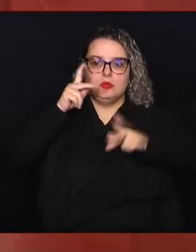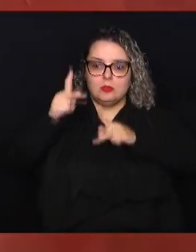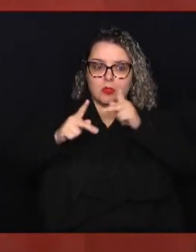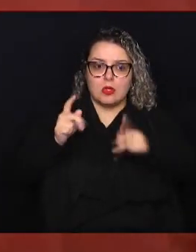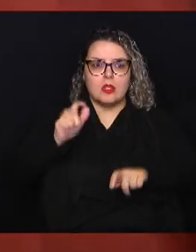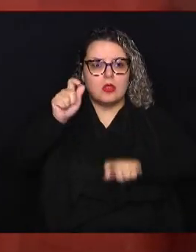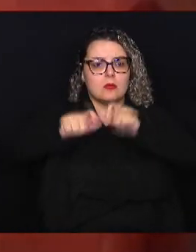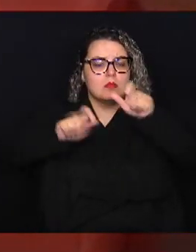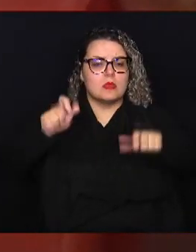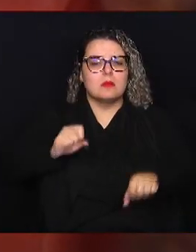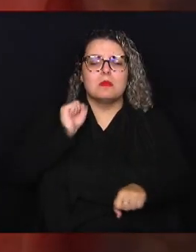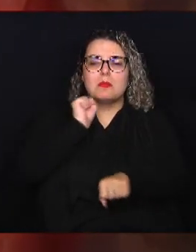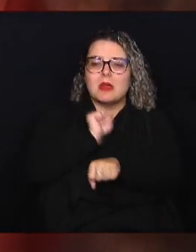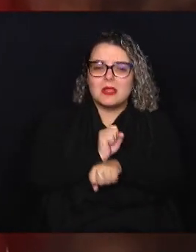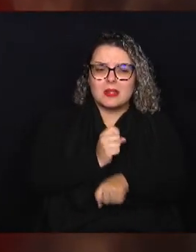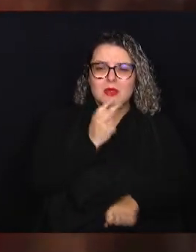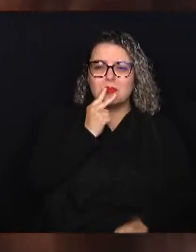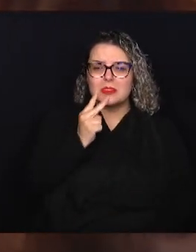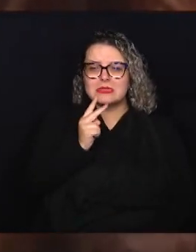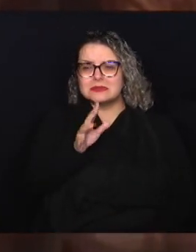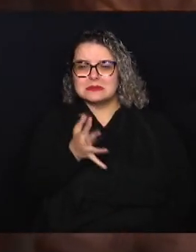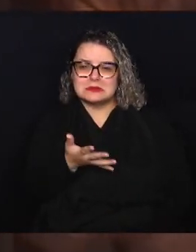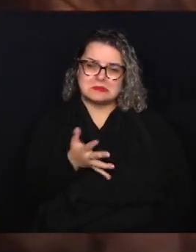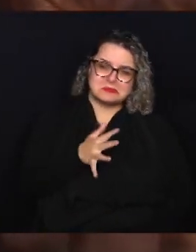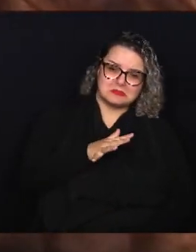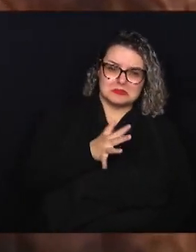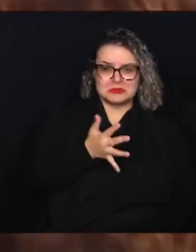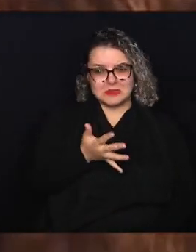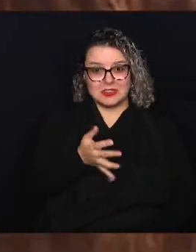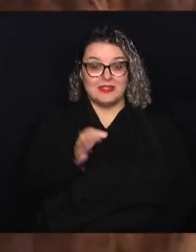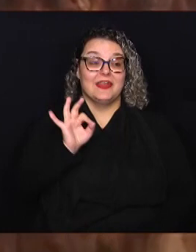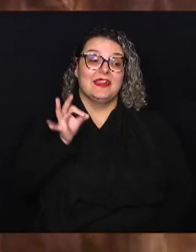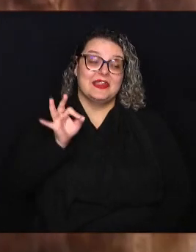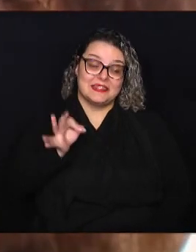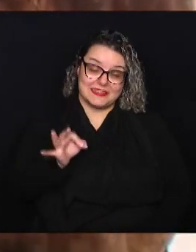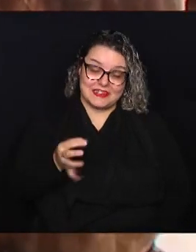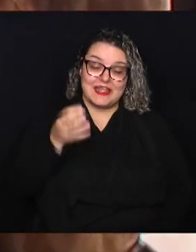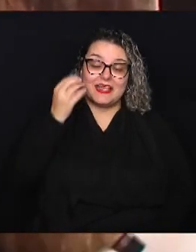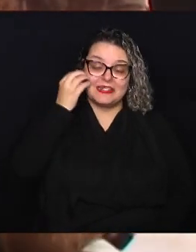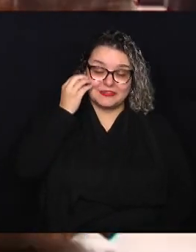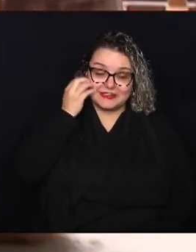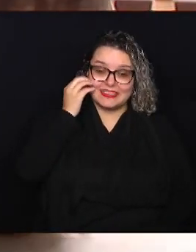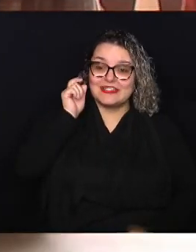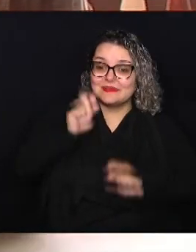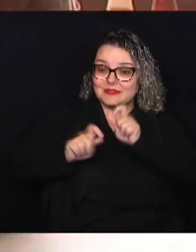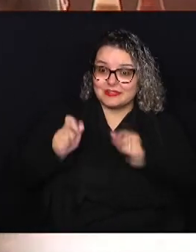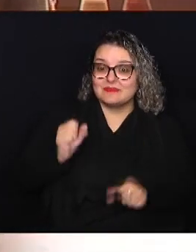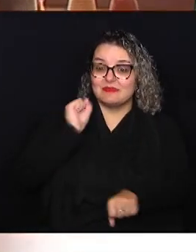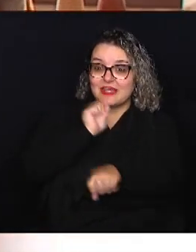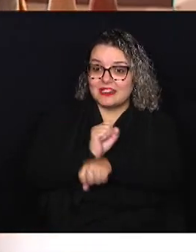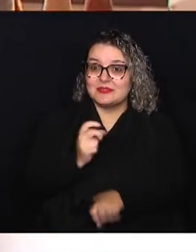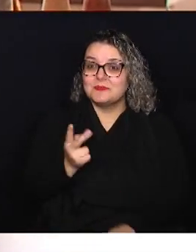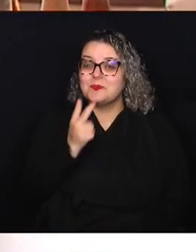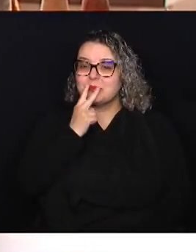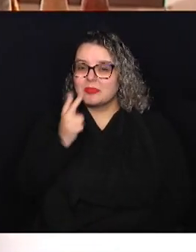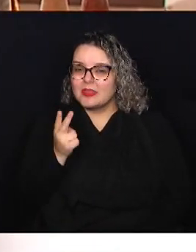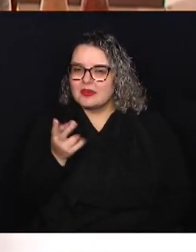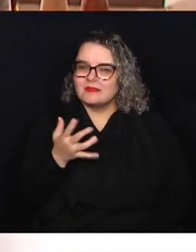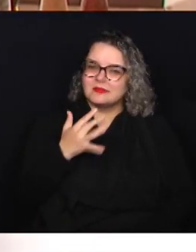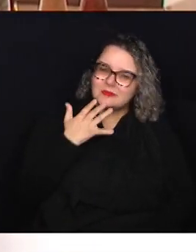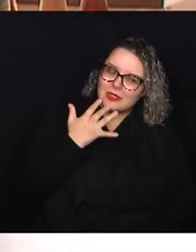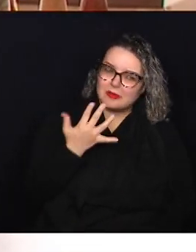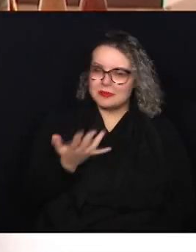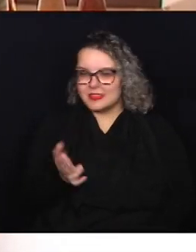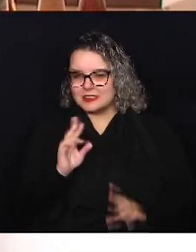pessoas que pararam de fumar, está no meio termo? Exato, André. As pessoas que pararam de fumar, elas ficam meio no meio termo. Quanto